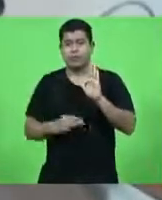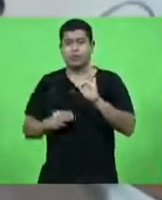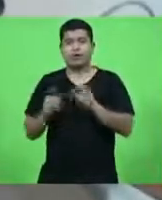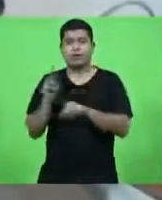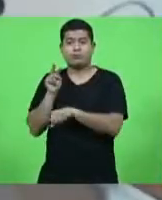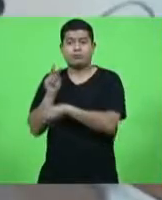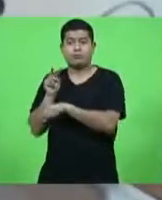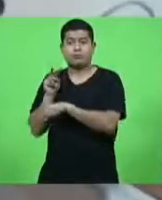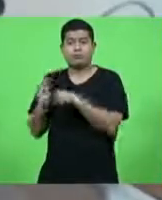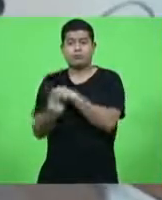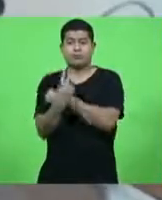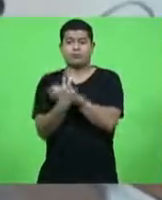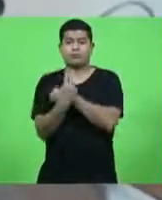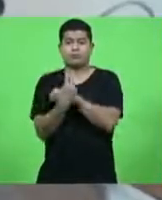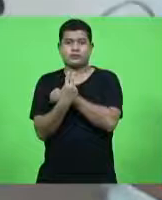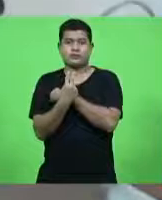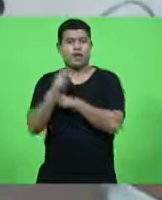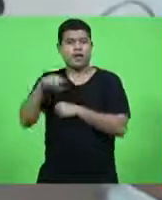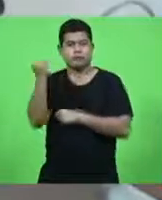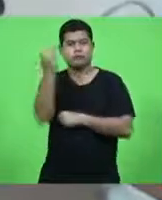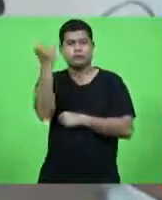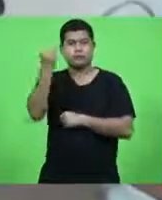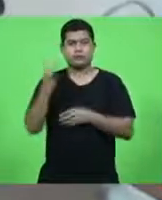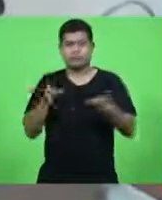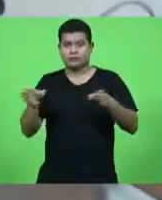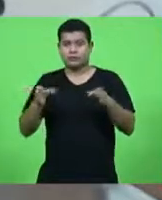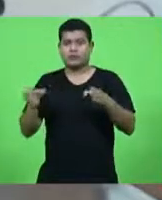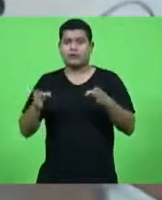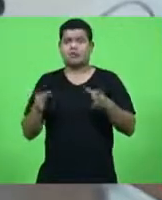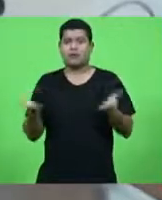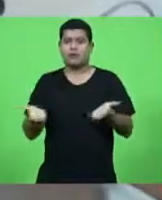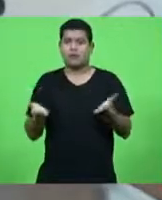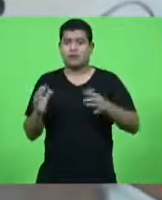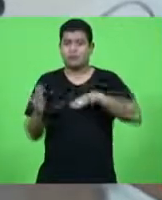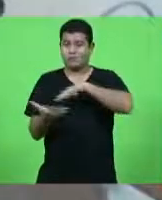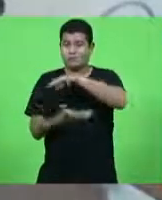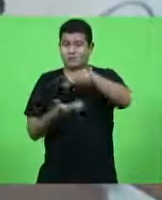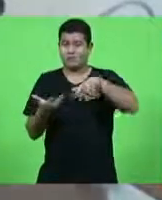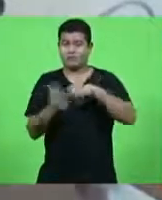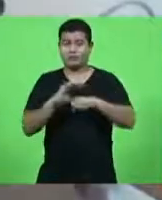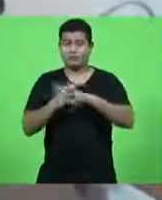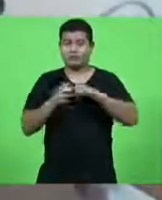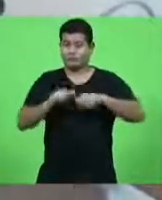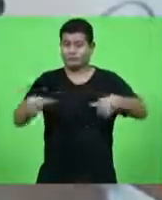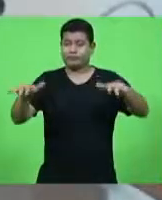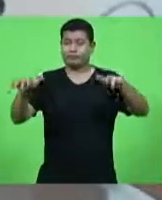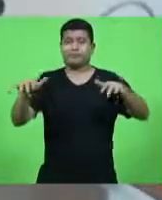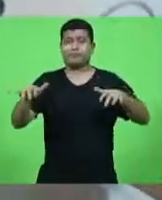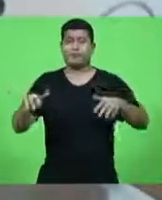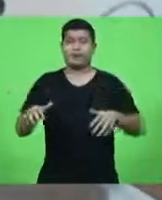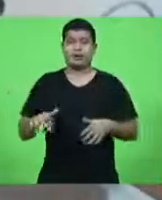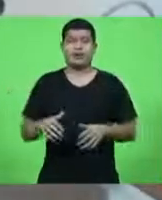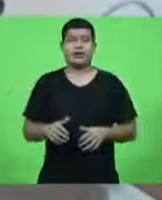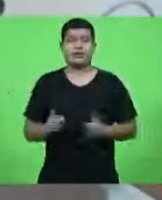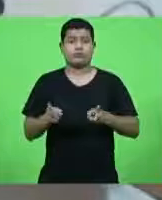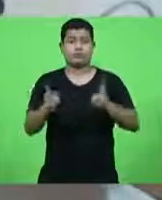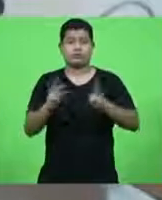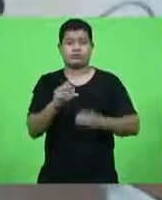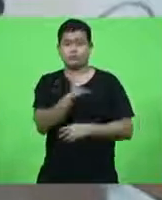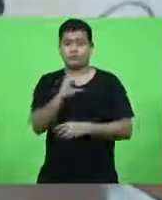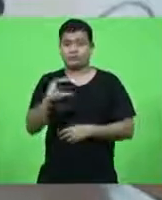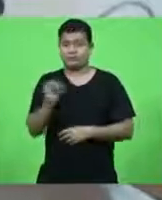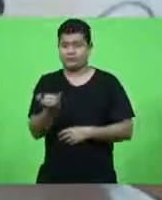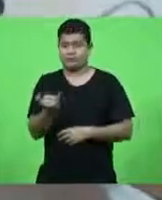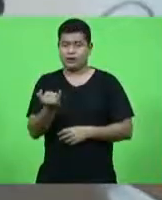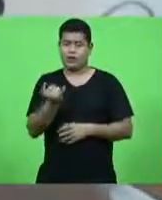de muita importância durante o período de calamidade pública em função da pandemia do Covid-19 ainda na Comissão de